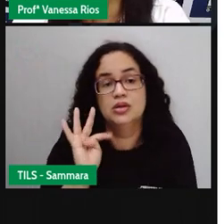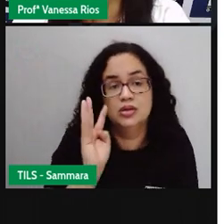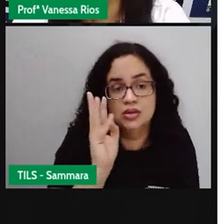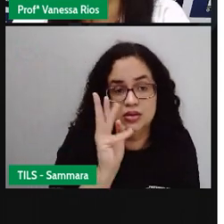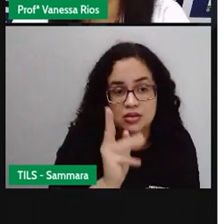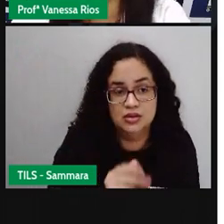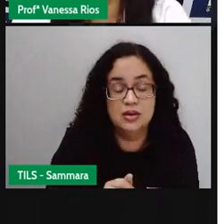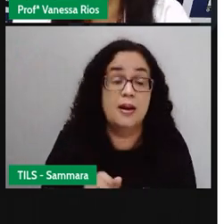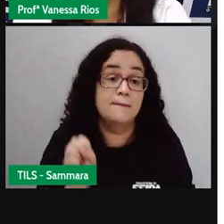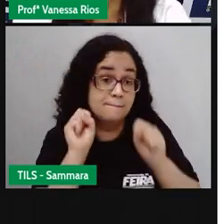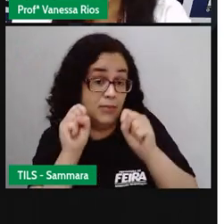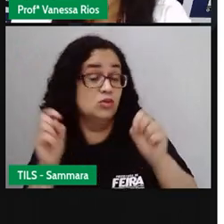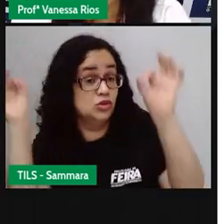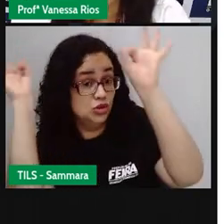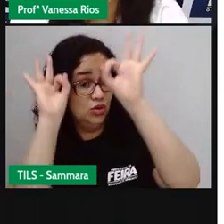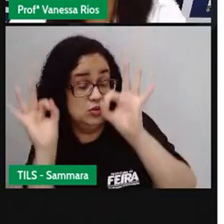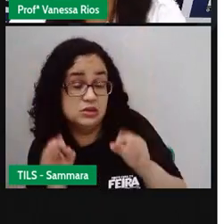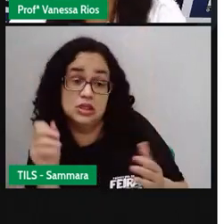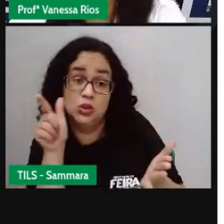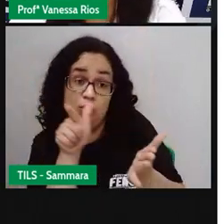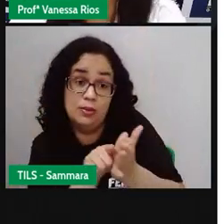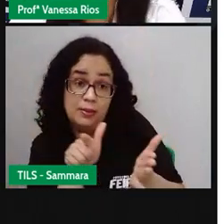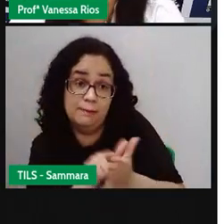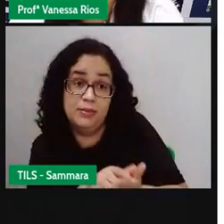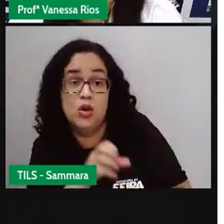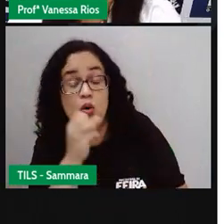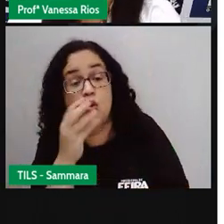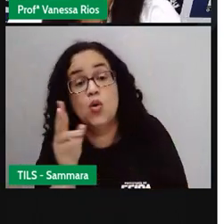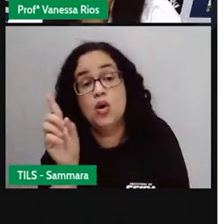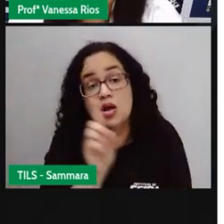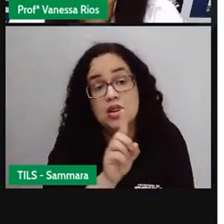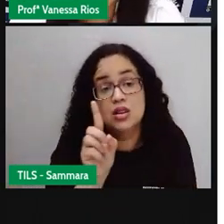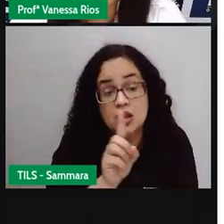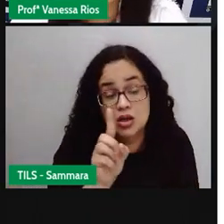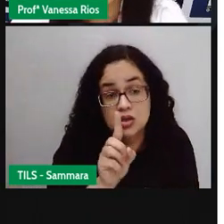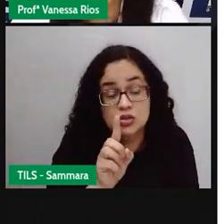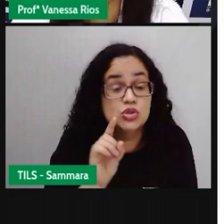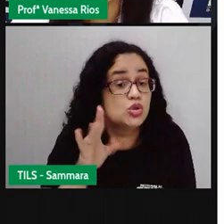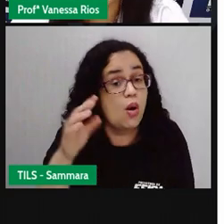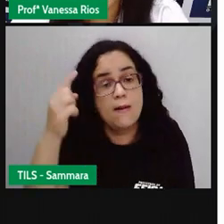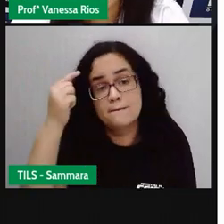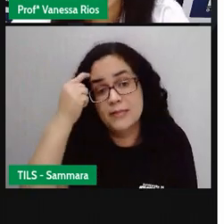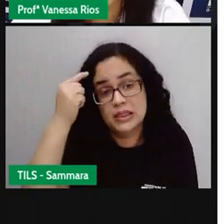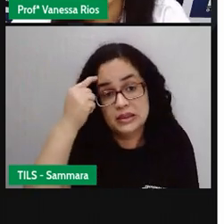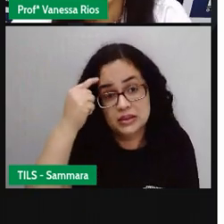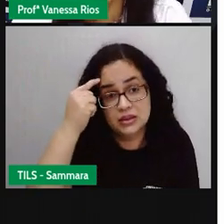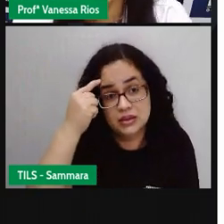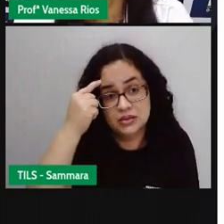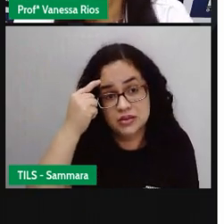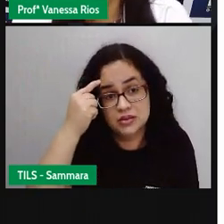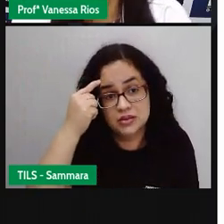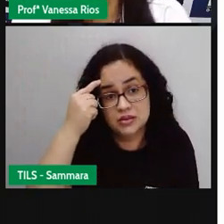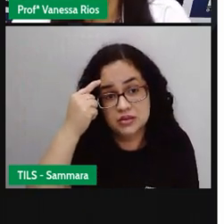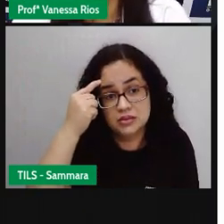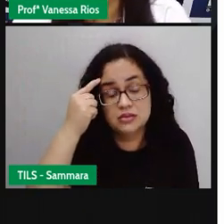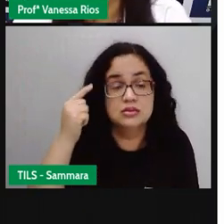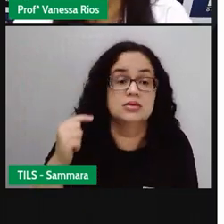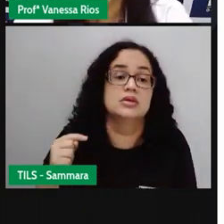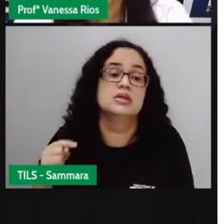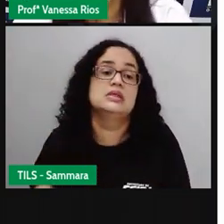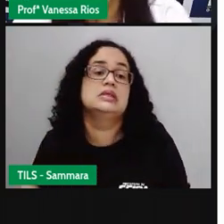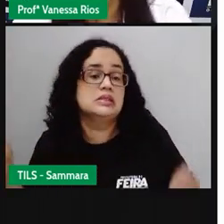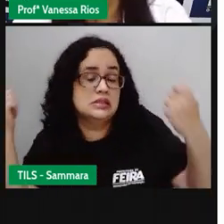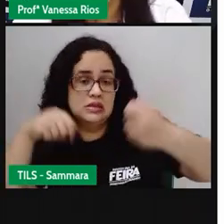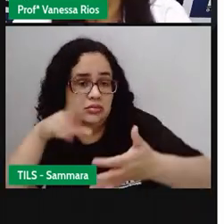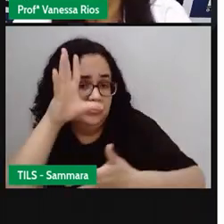pode organizar no papel ou não né pode ser só mentalizar e determinar pras suas ações sem